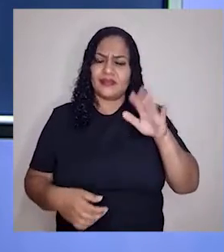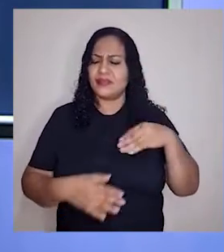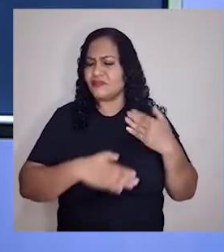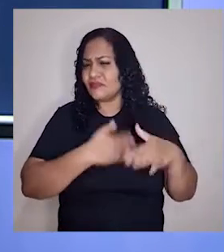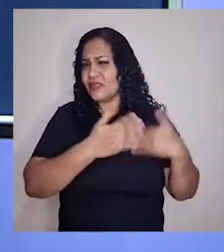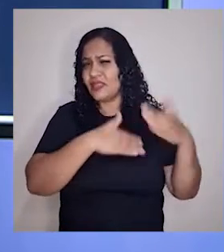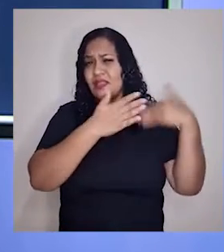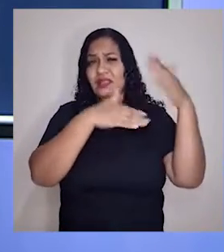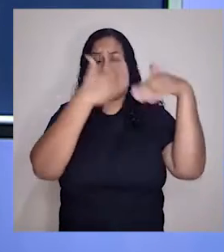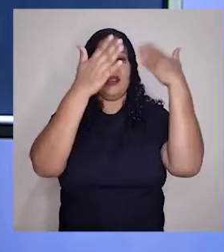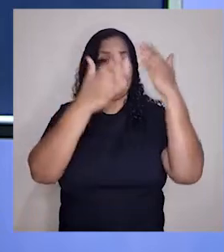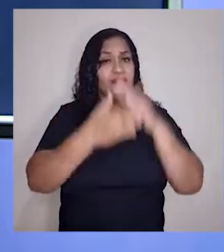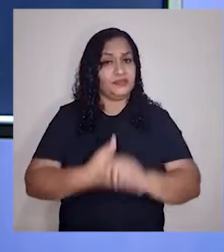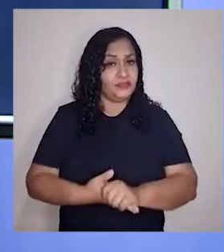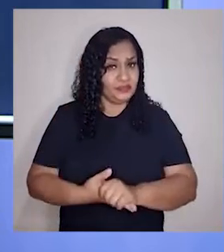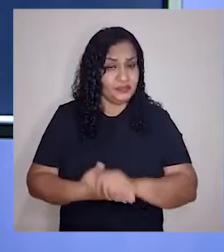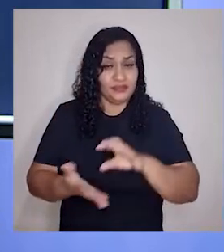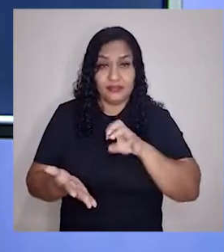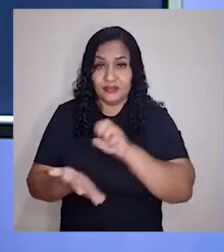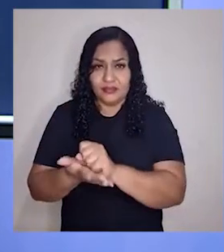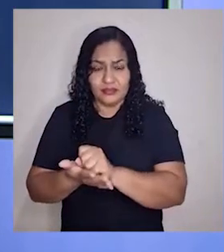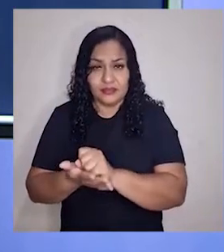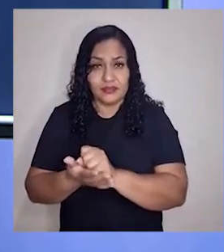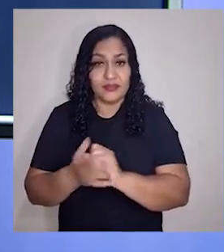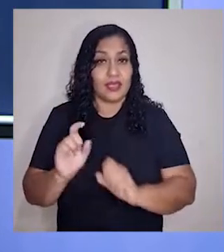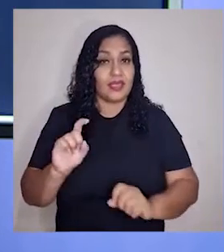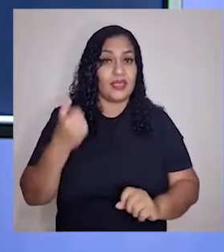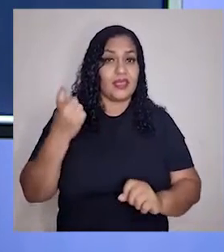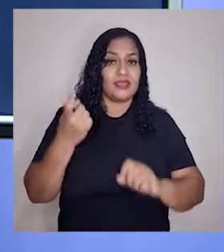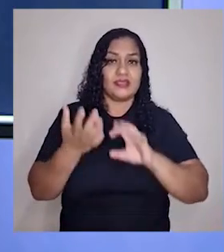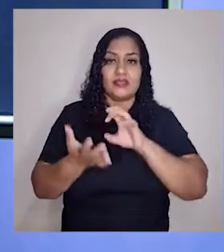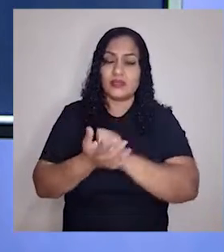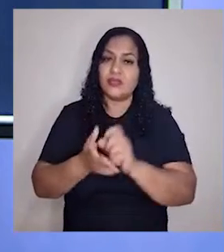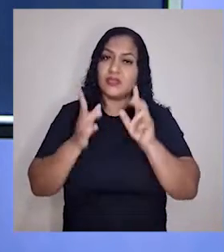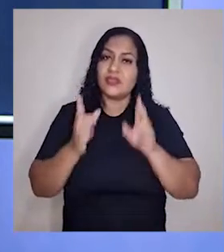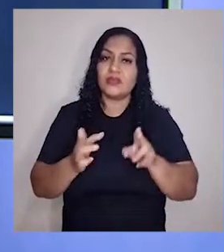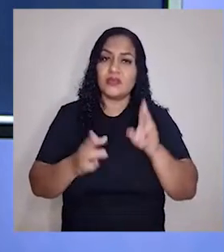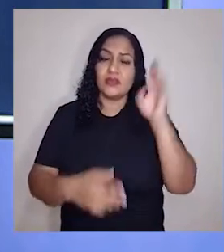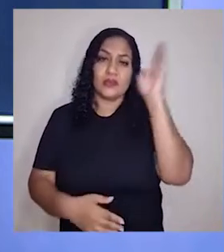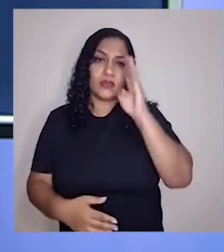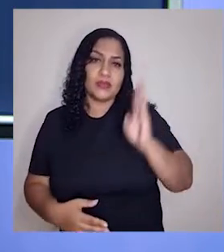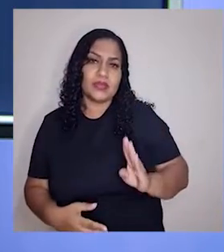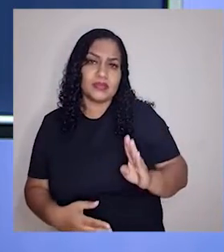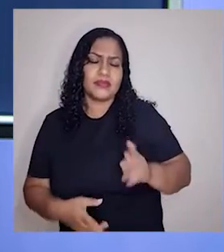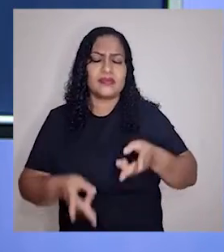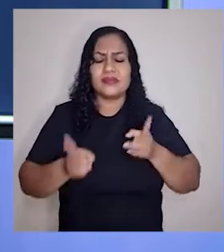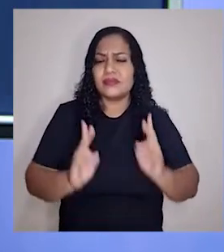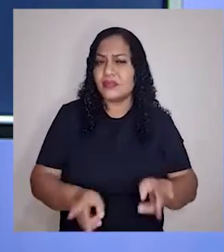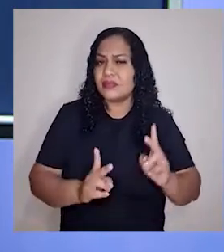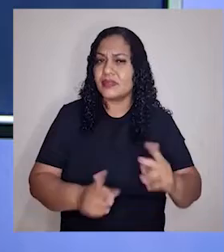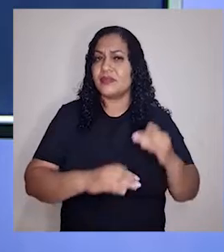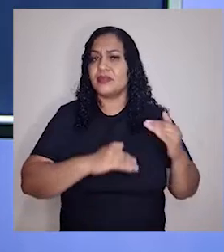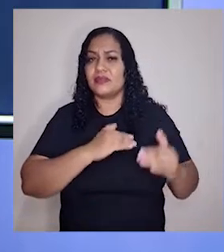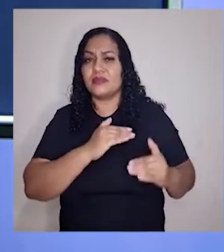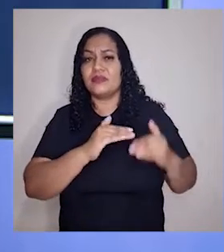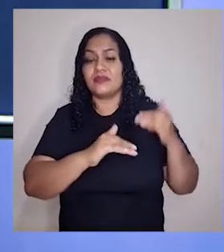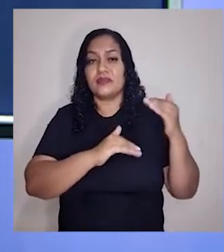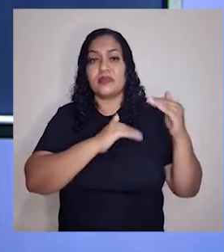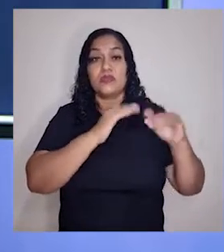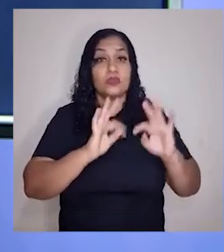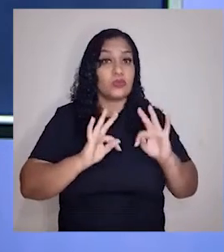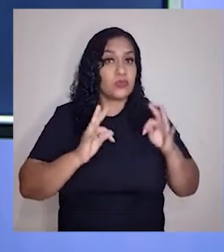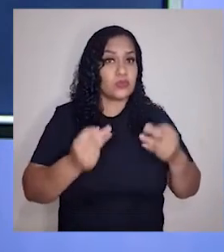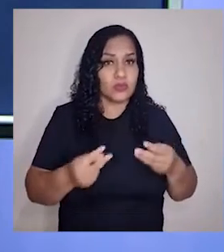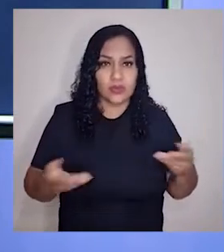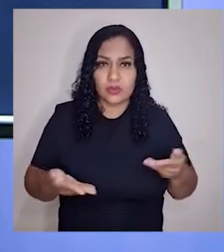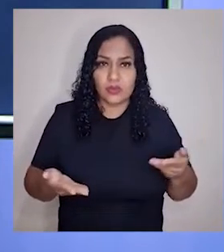estavam, anos luz, luz na frente das colônias. Ex-colônias como o Brasil. Por isso que eles estão sempre na